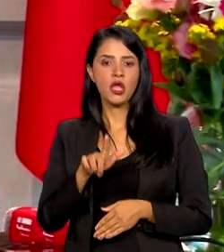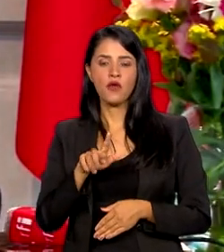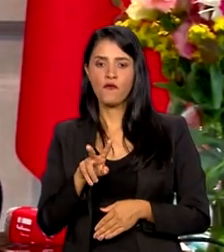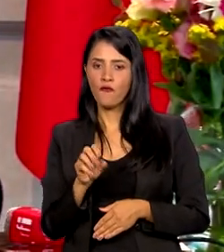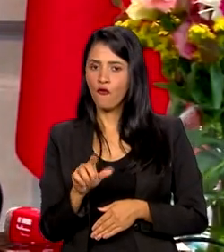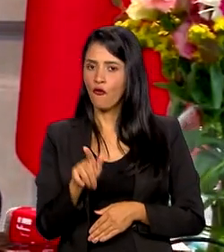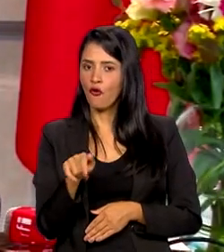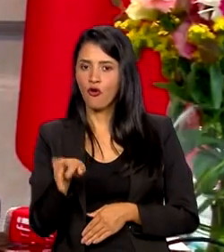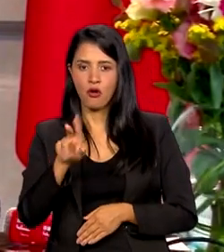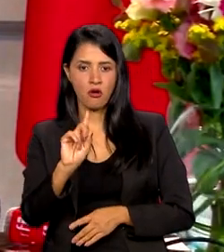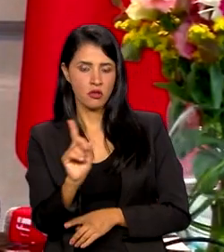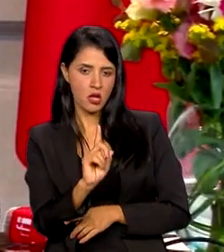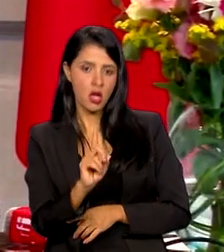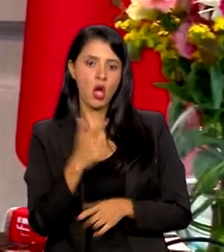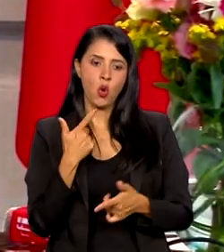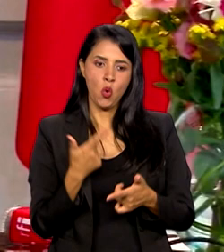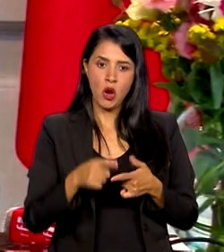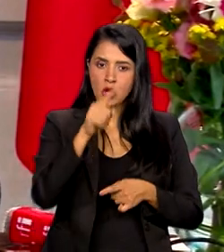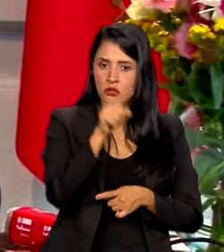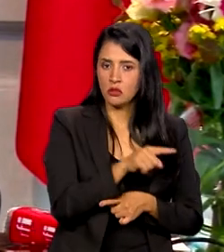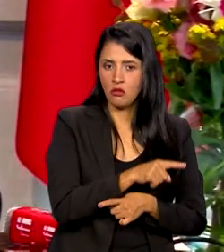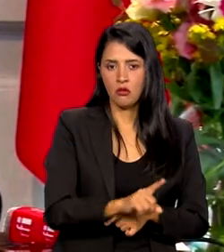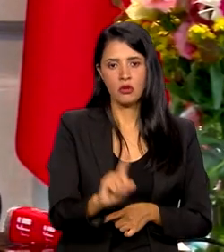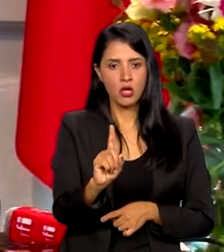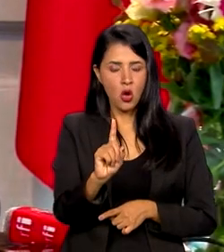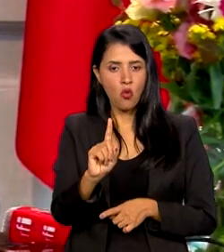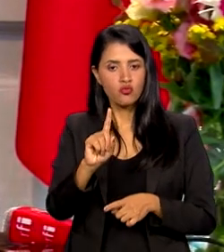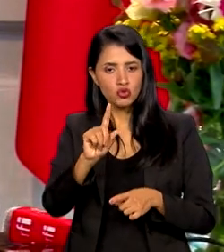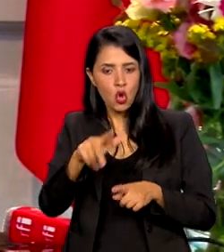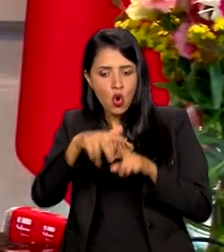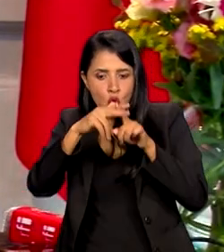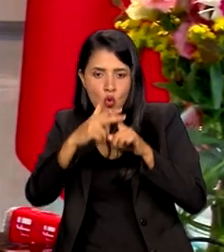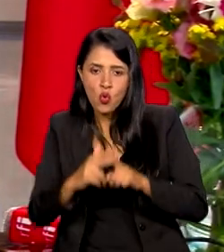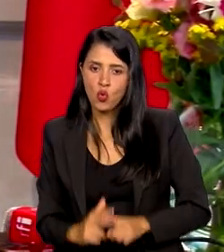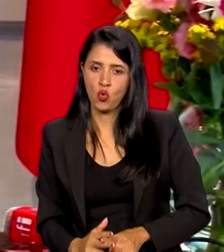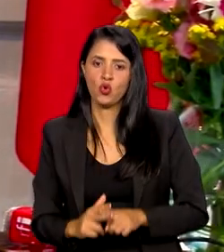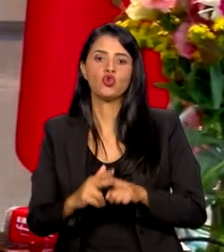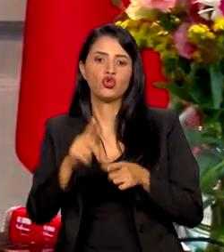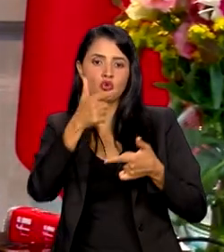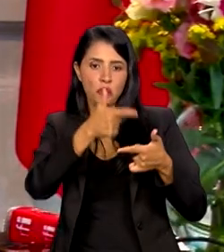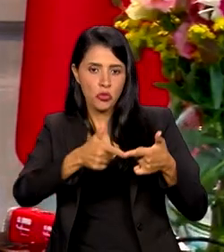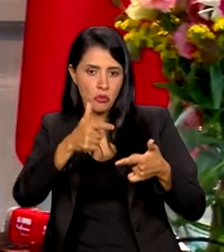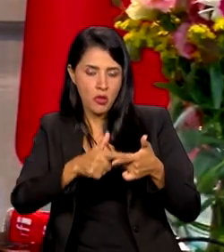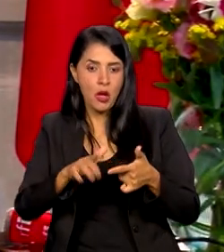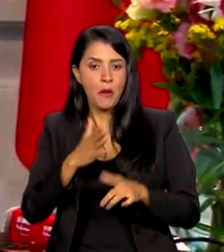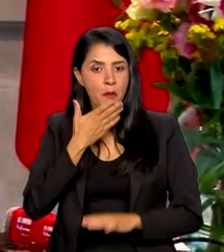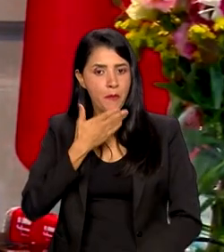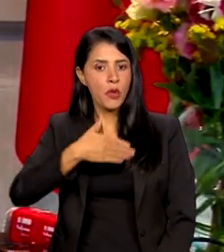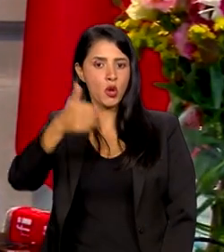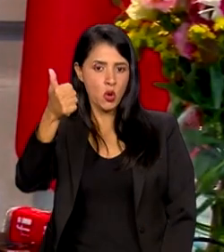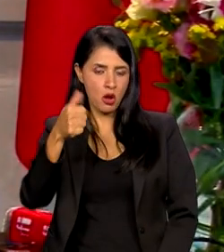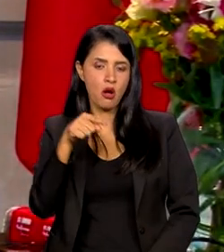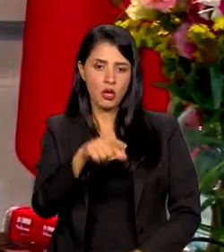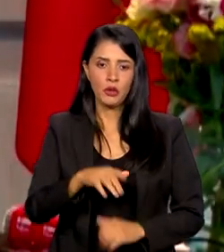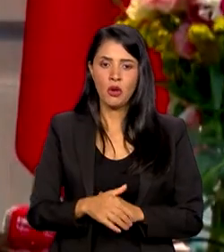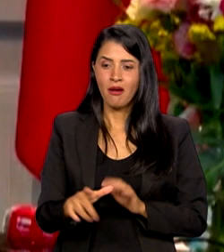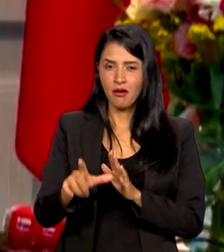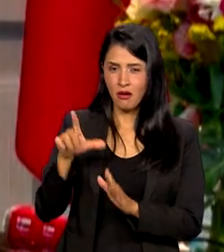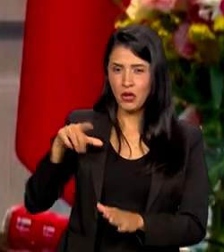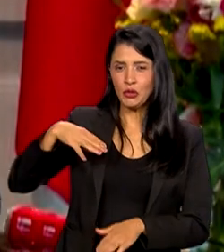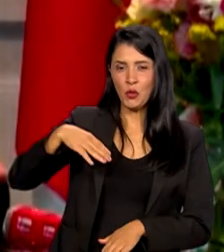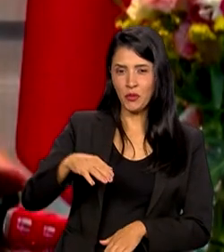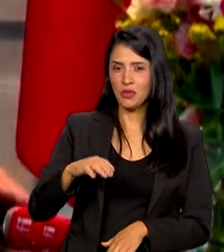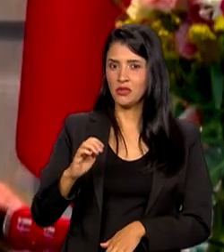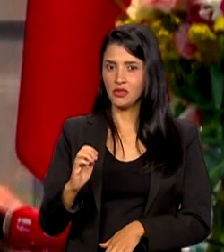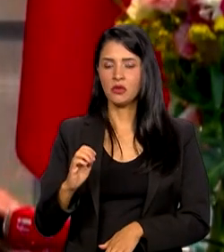Pedindo para que corrigissem os problemas, melhorassem a implantação. O Ministério foi omisso na implantação do ensino.